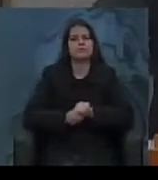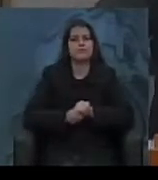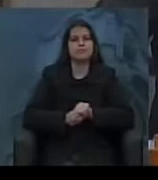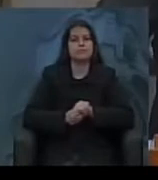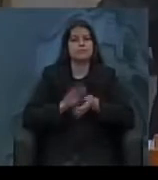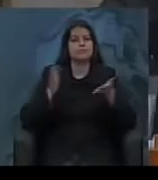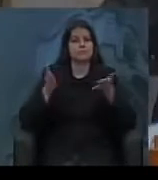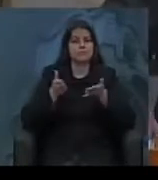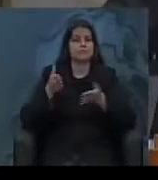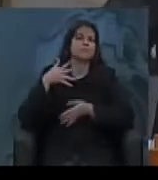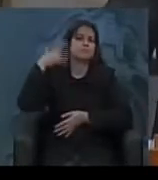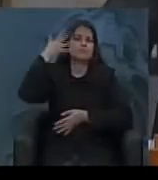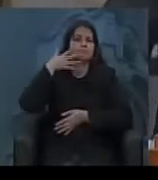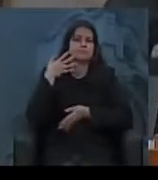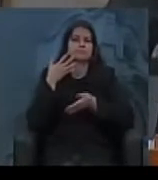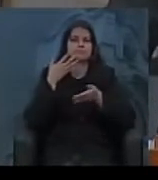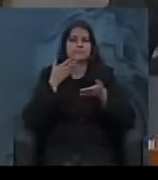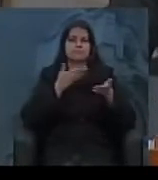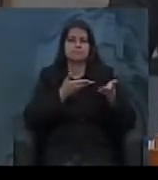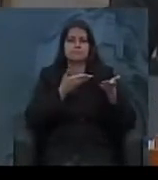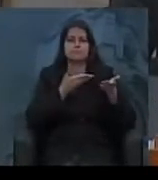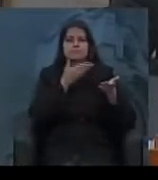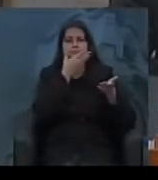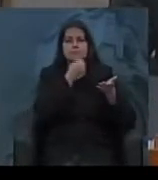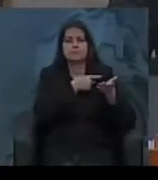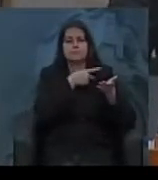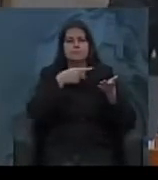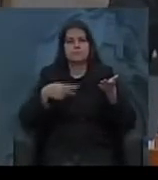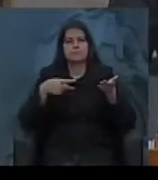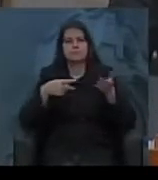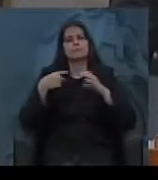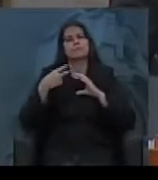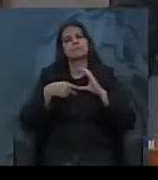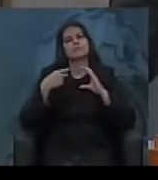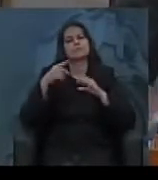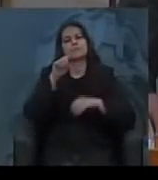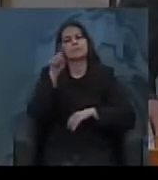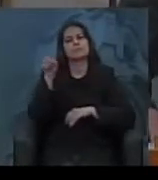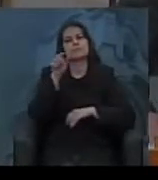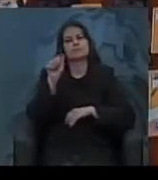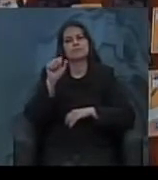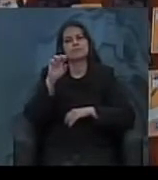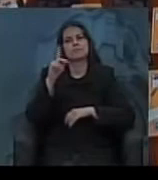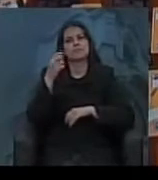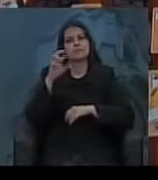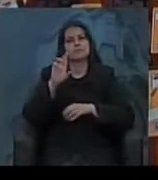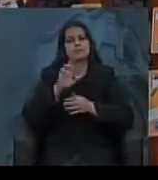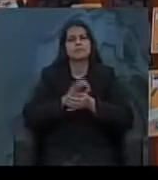Passamos então a palavra ao senhor presidente da Câmara Municipal de Porto Alegre, vereador Mauro Zacher.